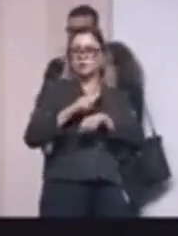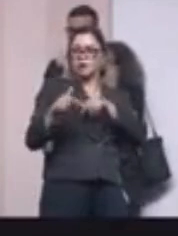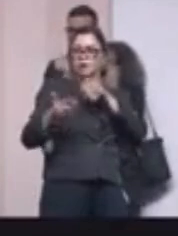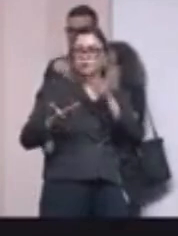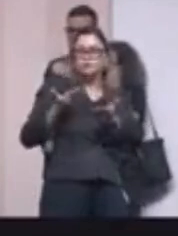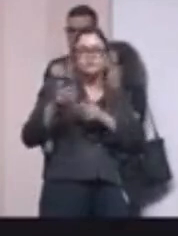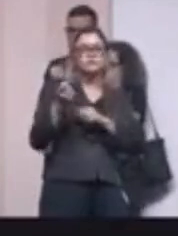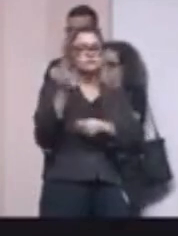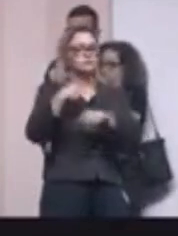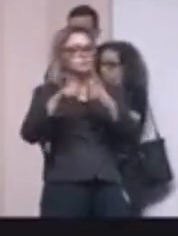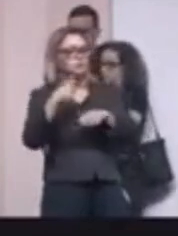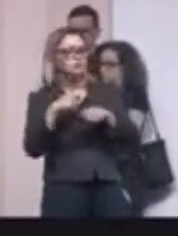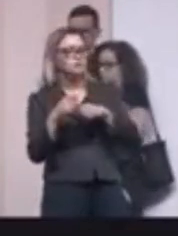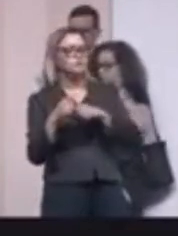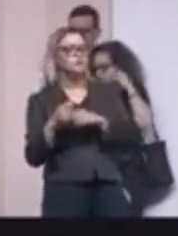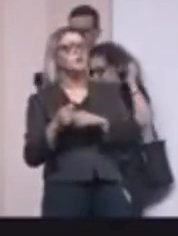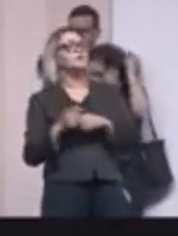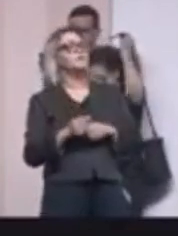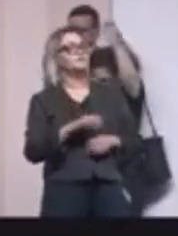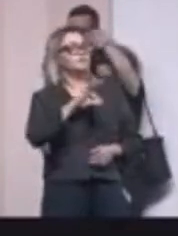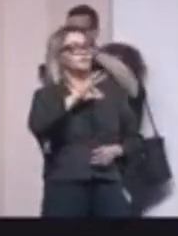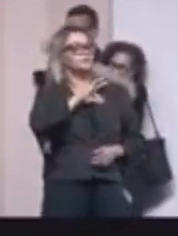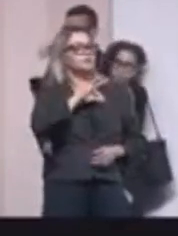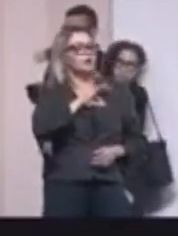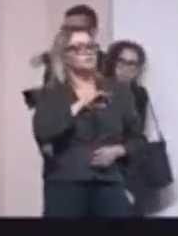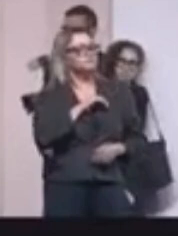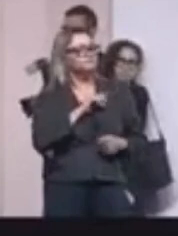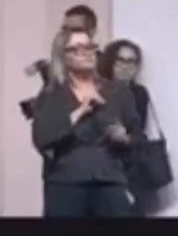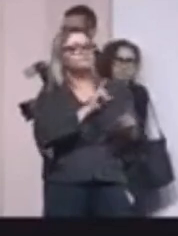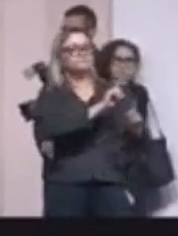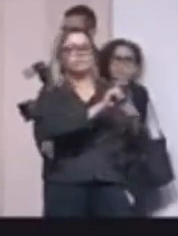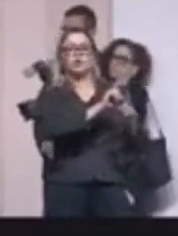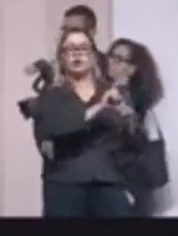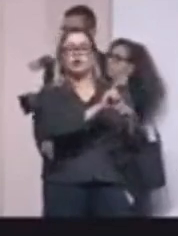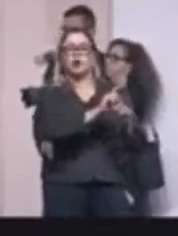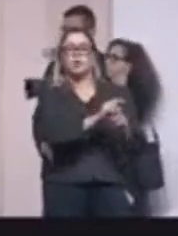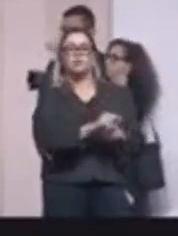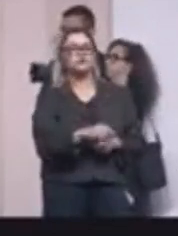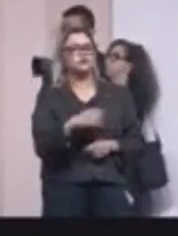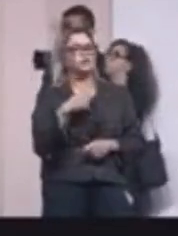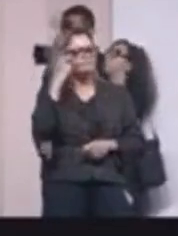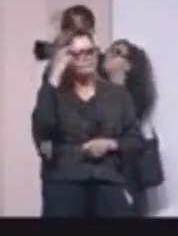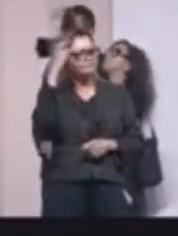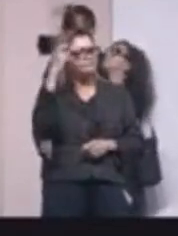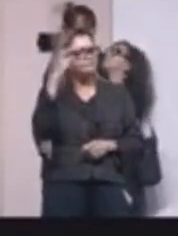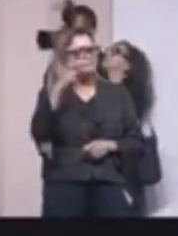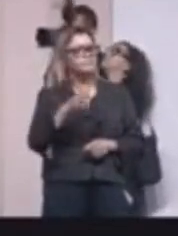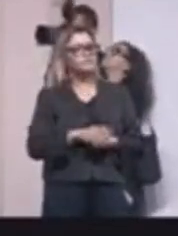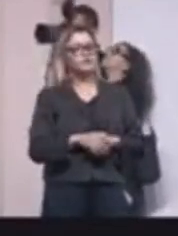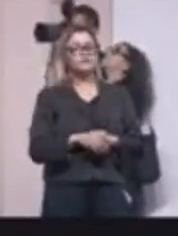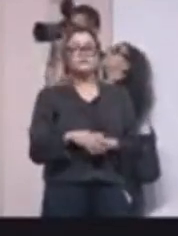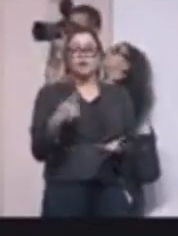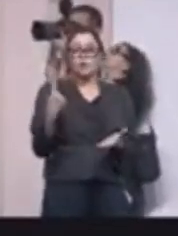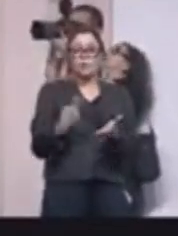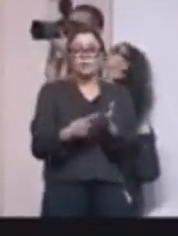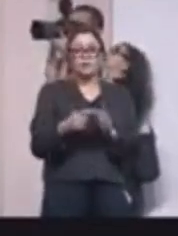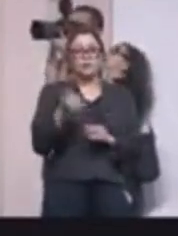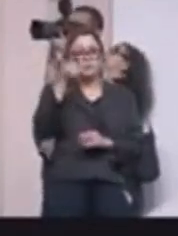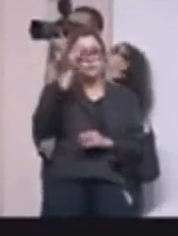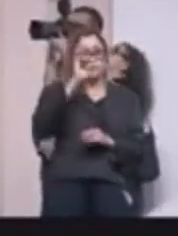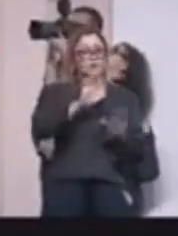serviço administrativo para fazer o policiamento ostensivo. Então é uma forma inteligente sem comprometer